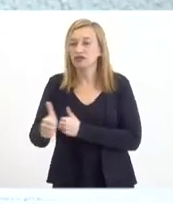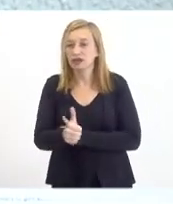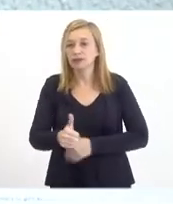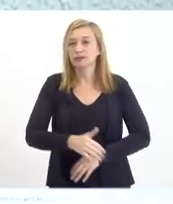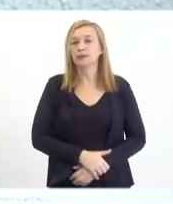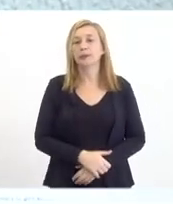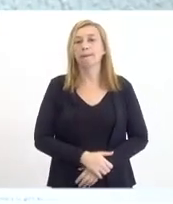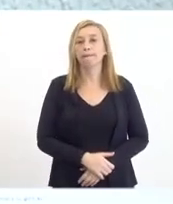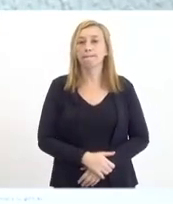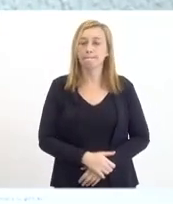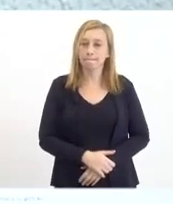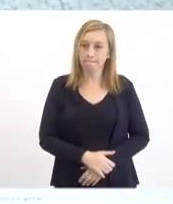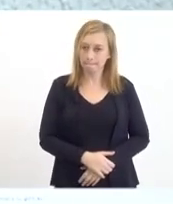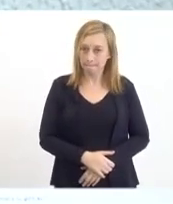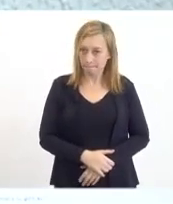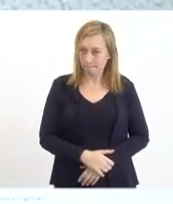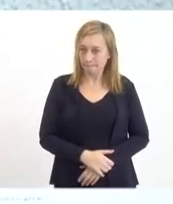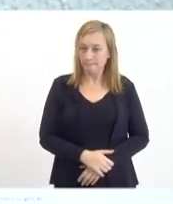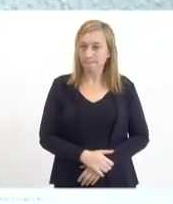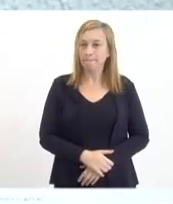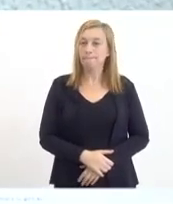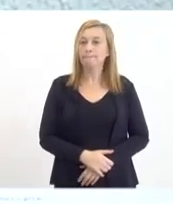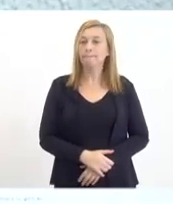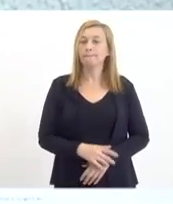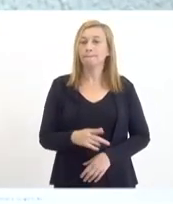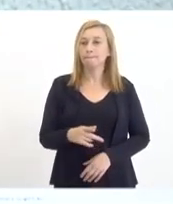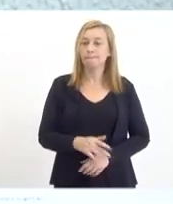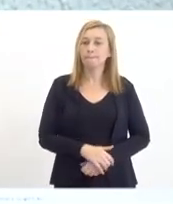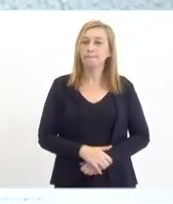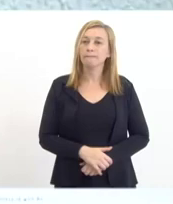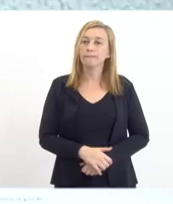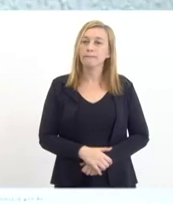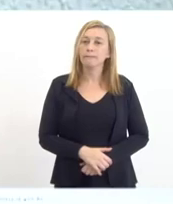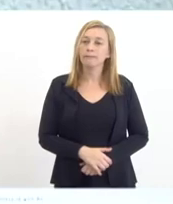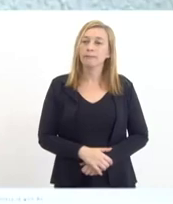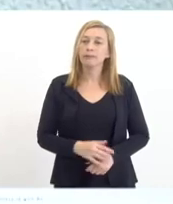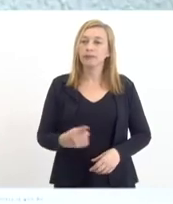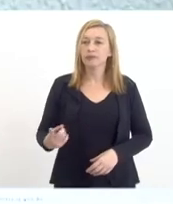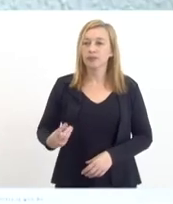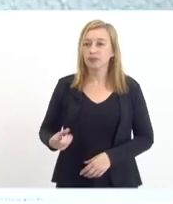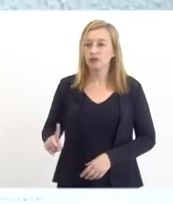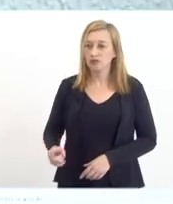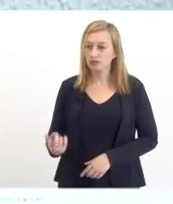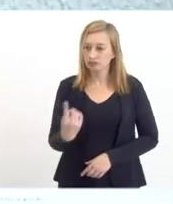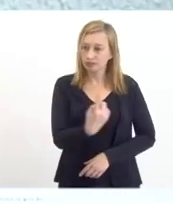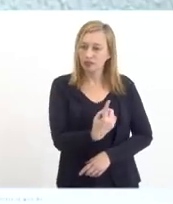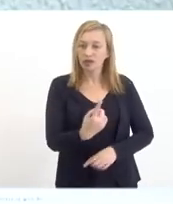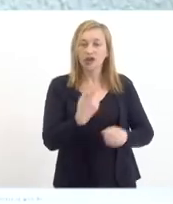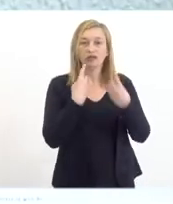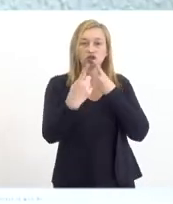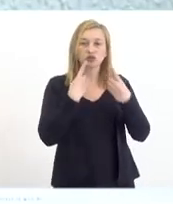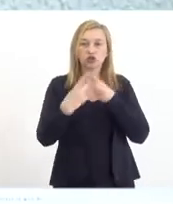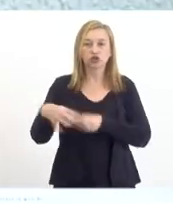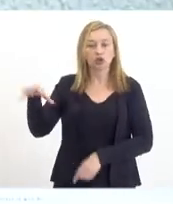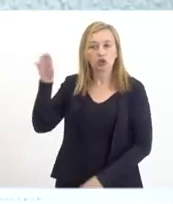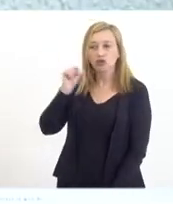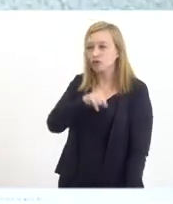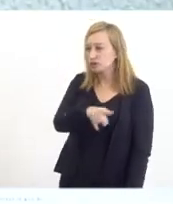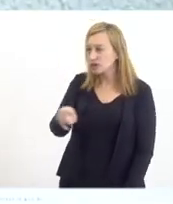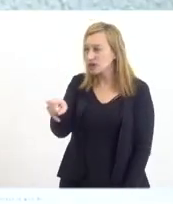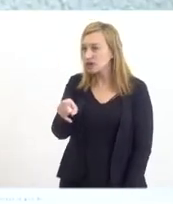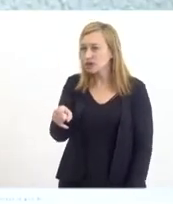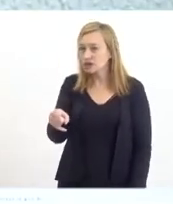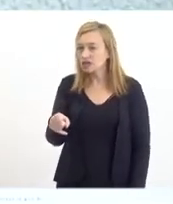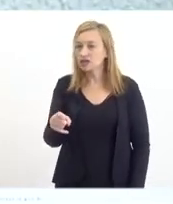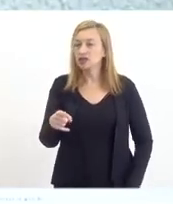E para fomentar esse cenário, a gente vem aqui para fazer esse debate, para ouvir vocês que